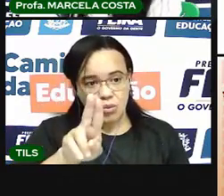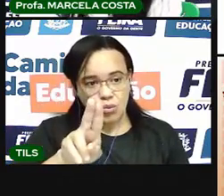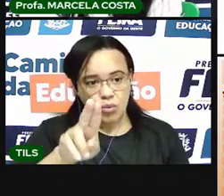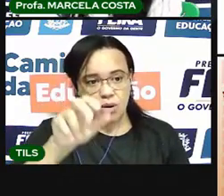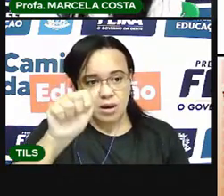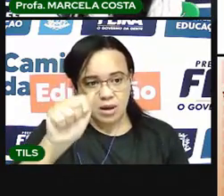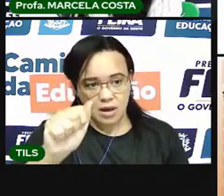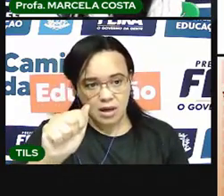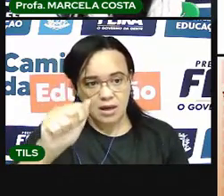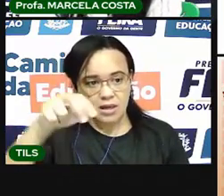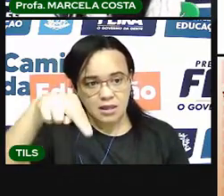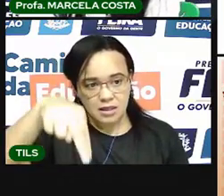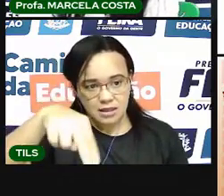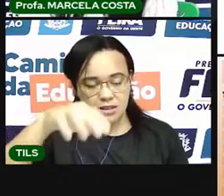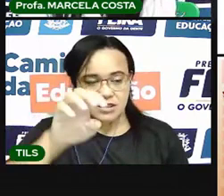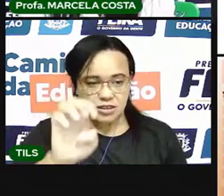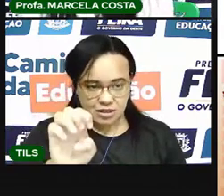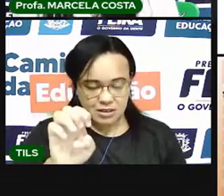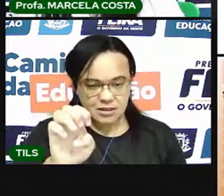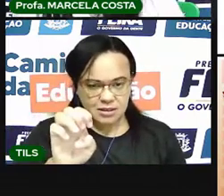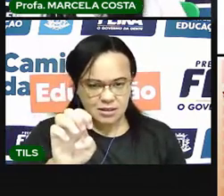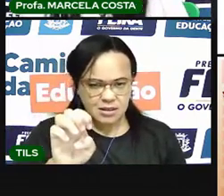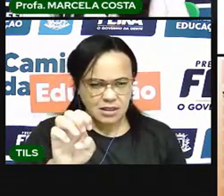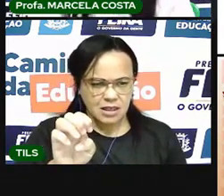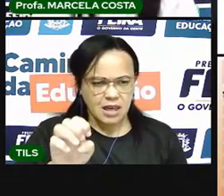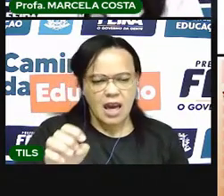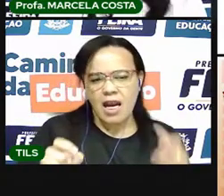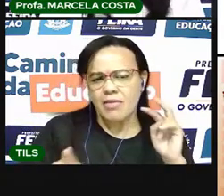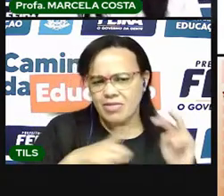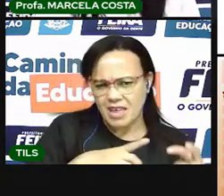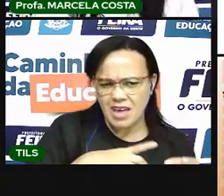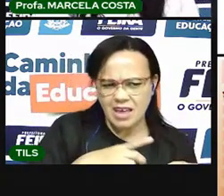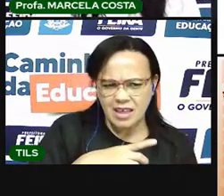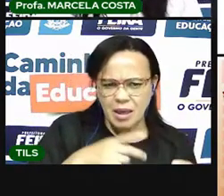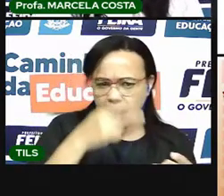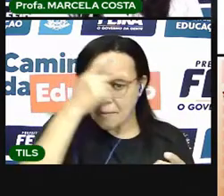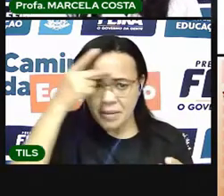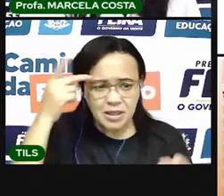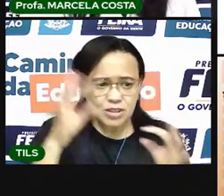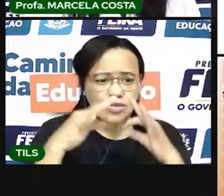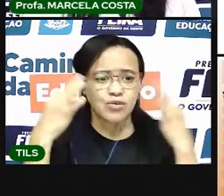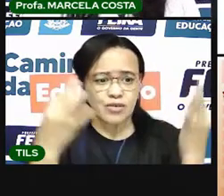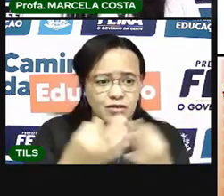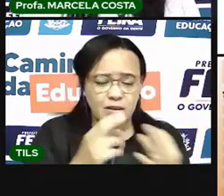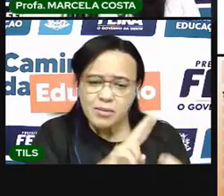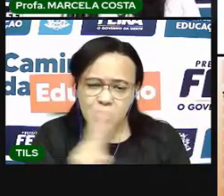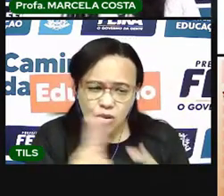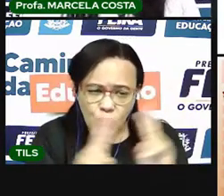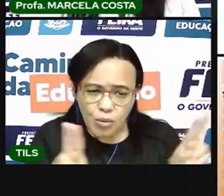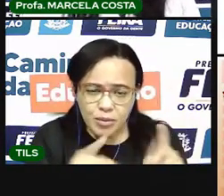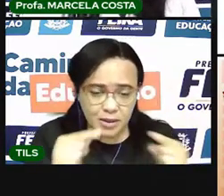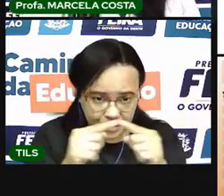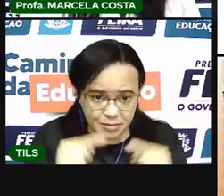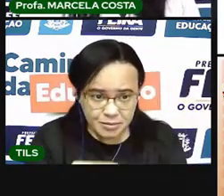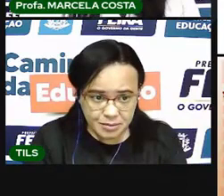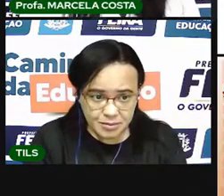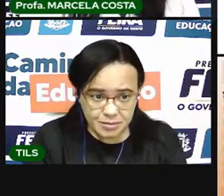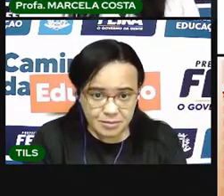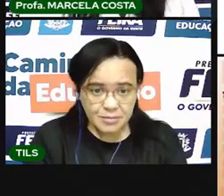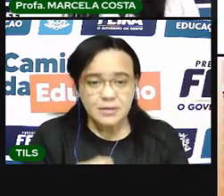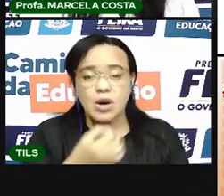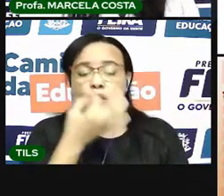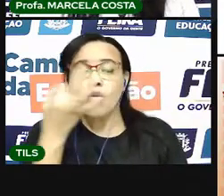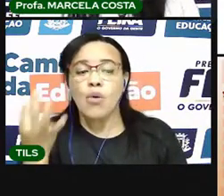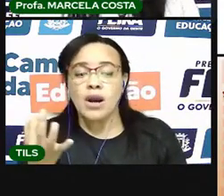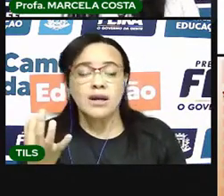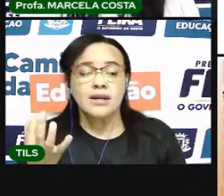Tauane. Tem alguma Tauane aí na sua família? Vamos ver quantas vezes a gente abre a boca para